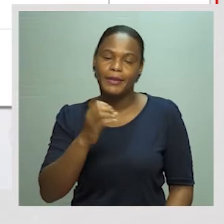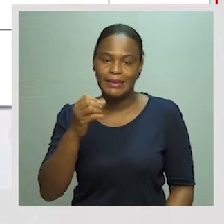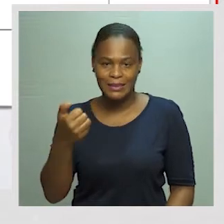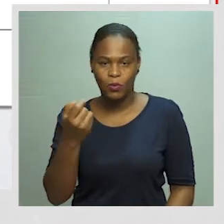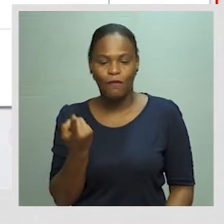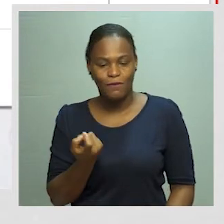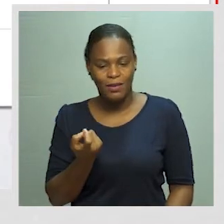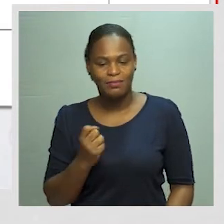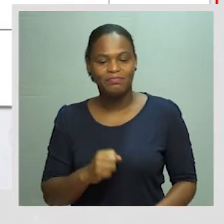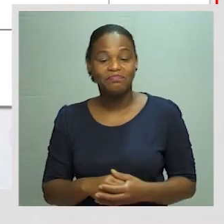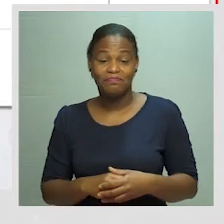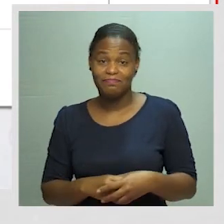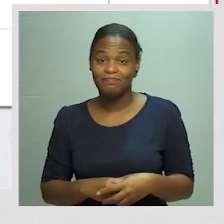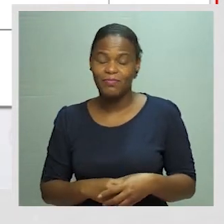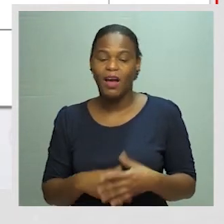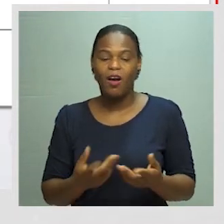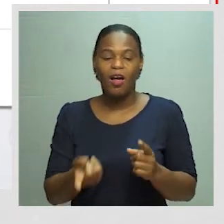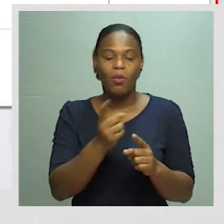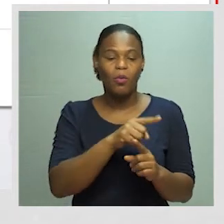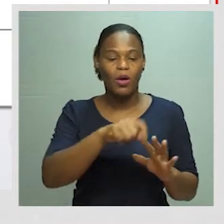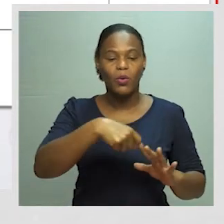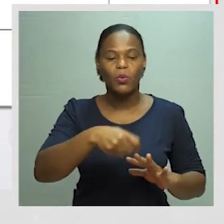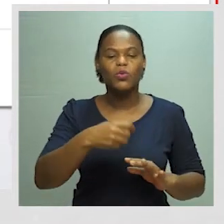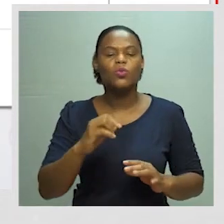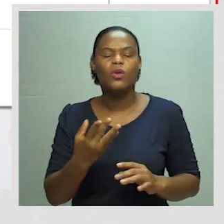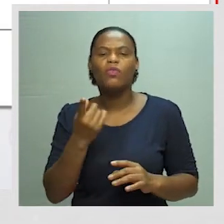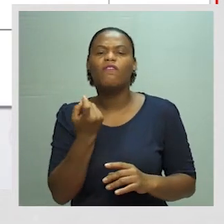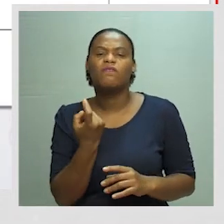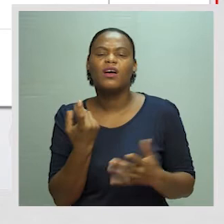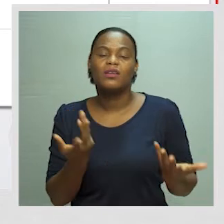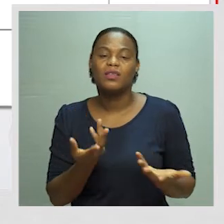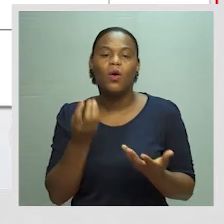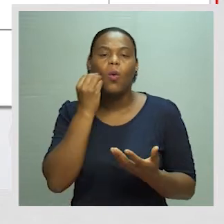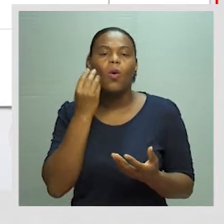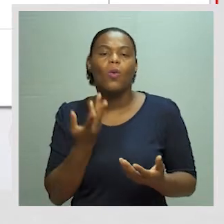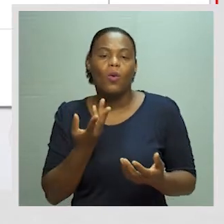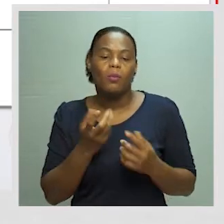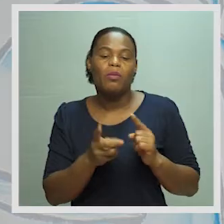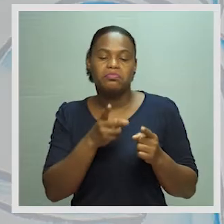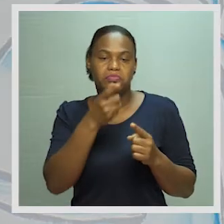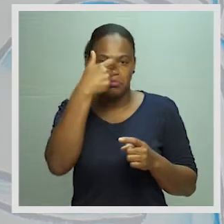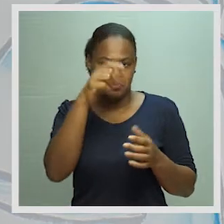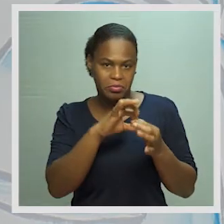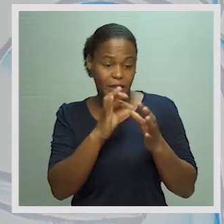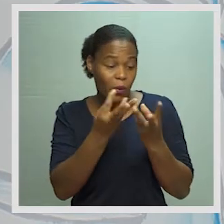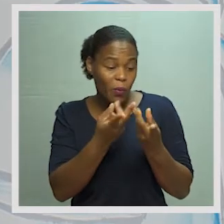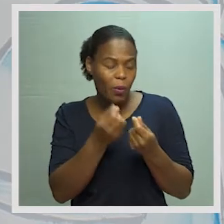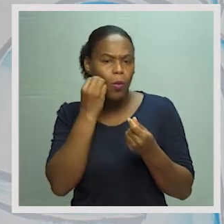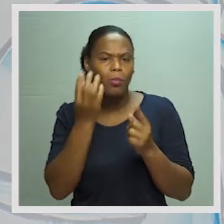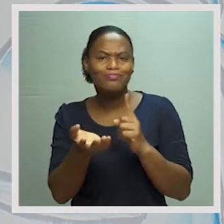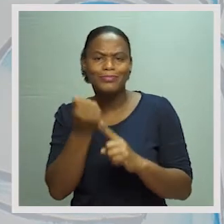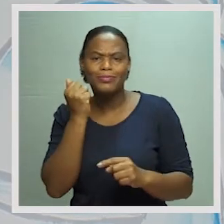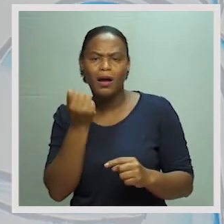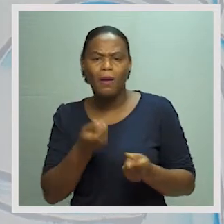105. Quando falta, do lado dos recursos, como é que esse agente econômico